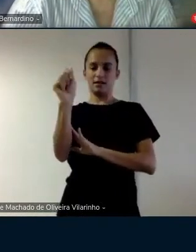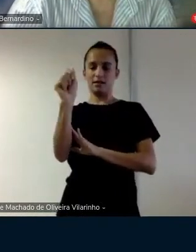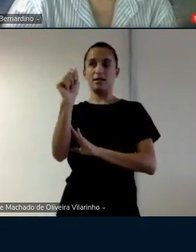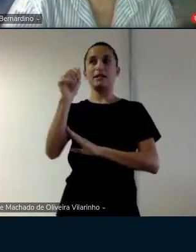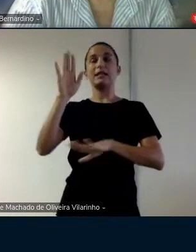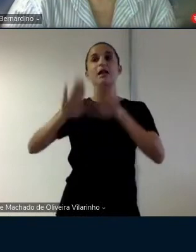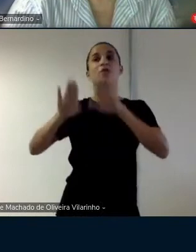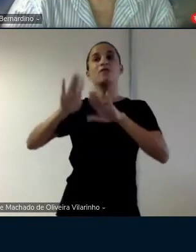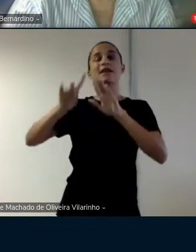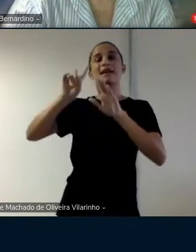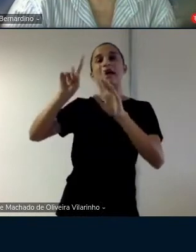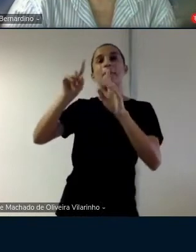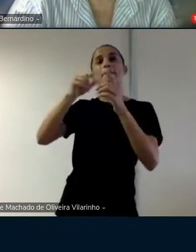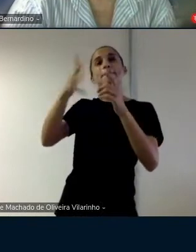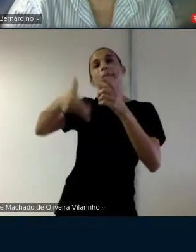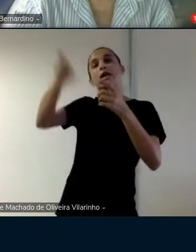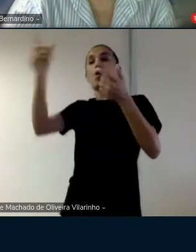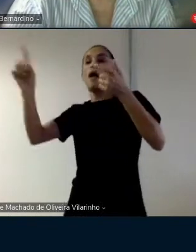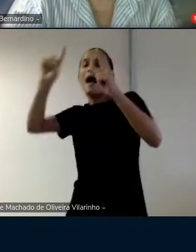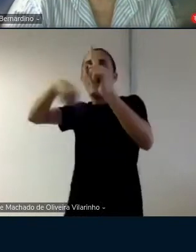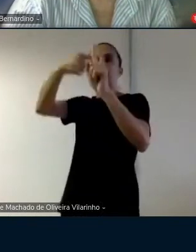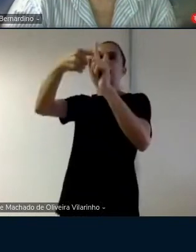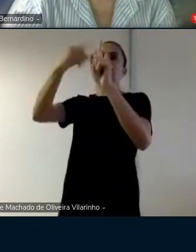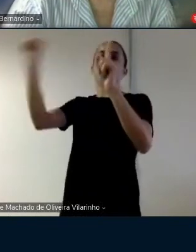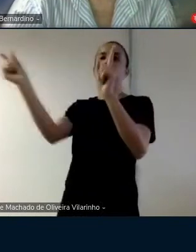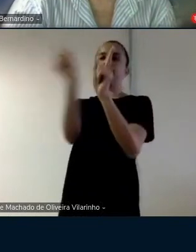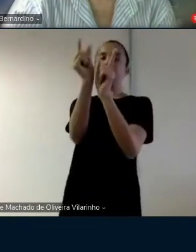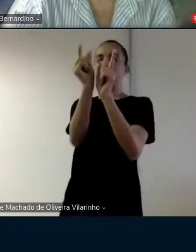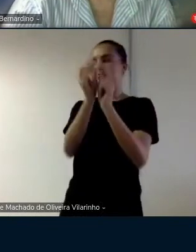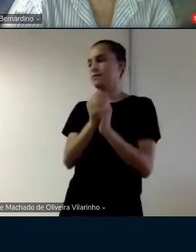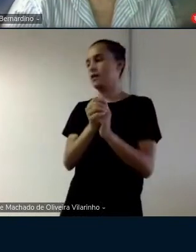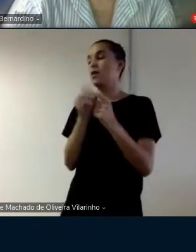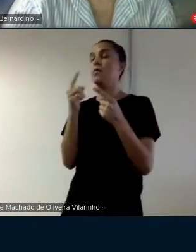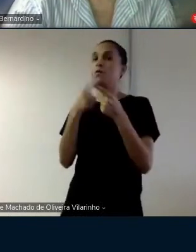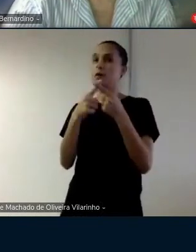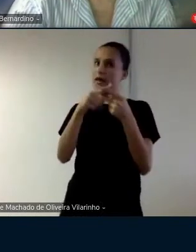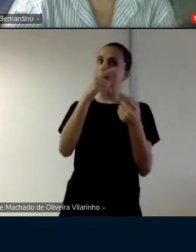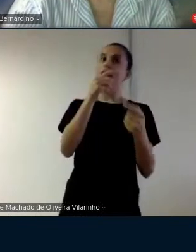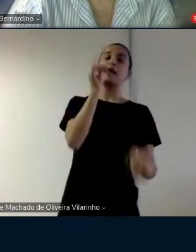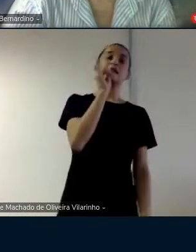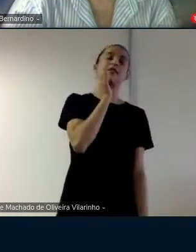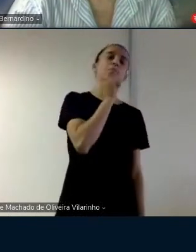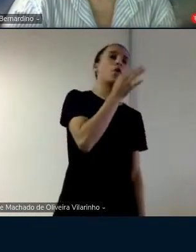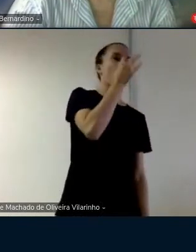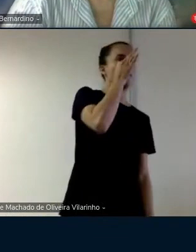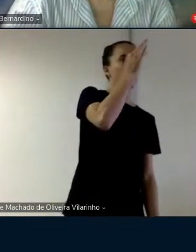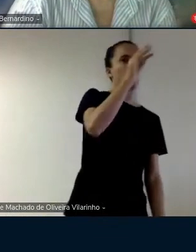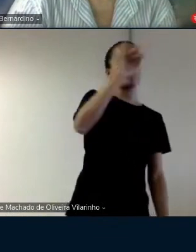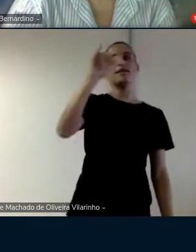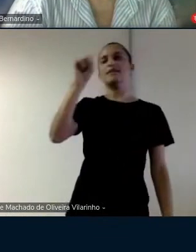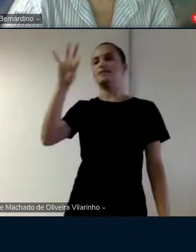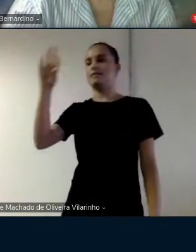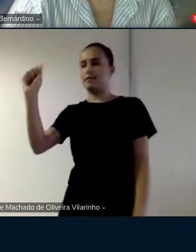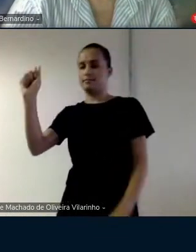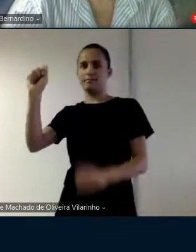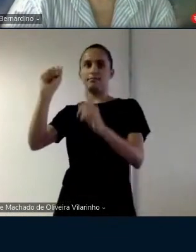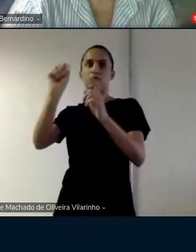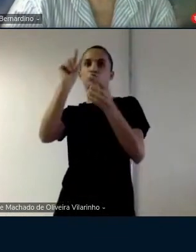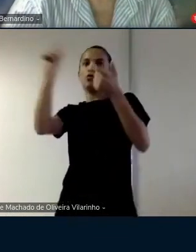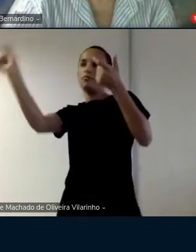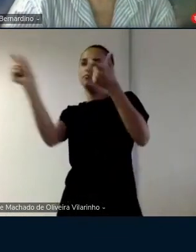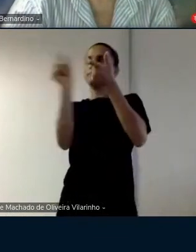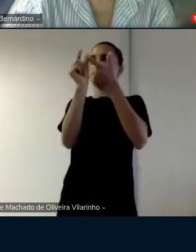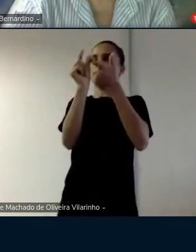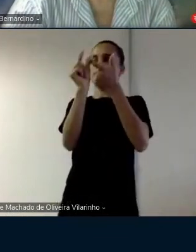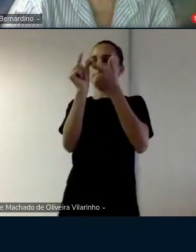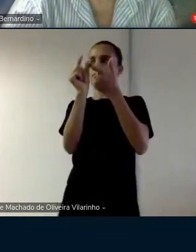você dizer acrescentar porque na verdade o que acontece flor mais ista você acrescentou né